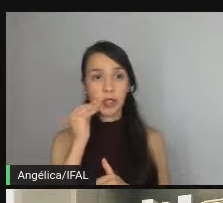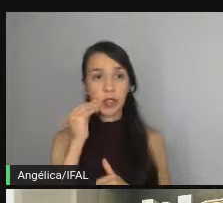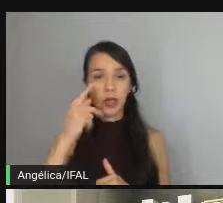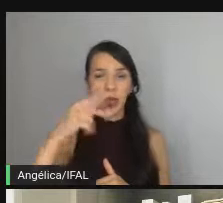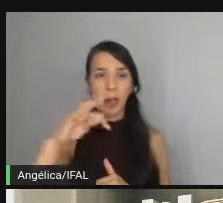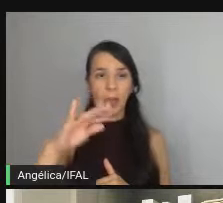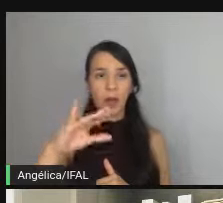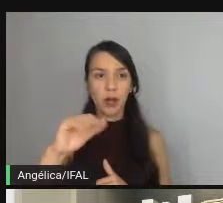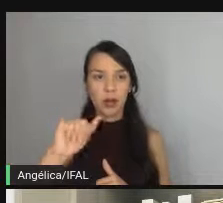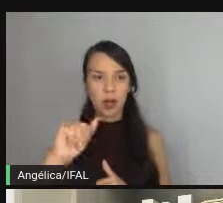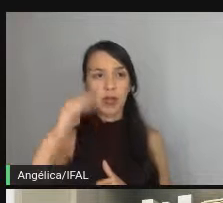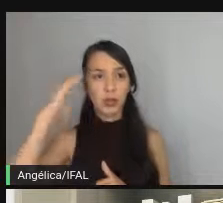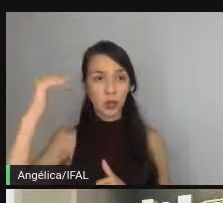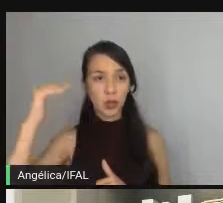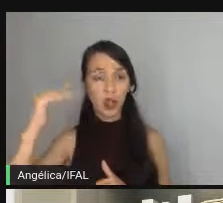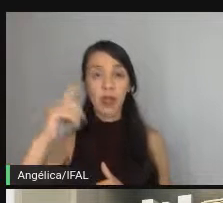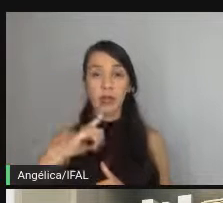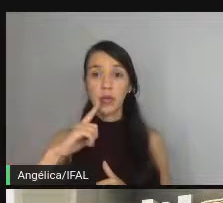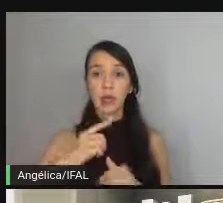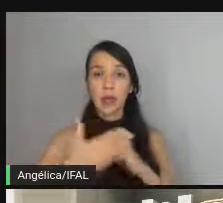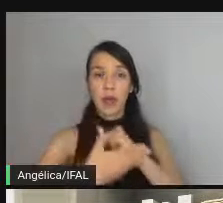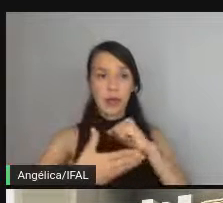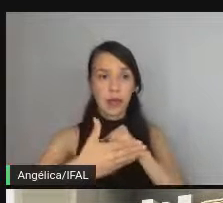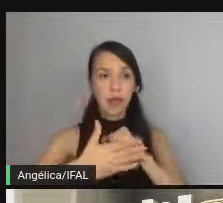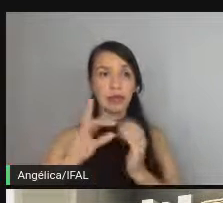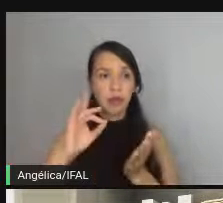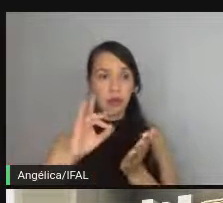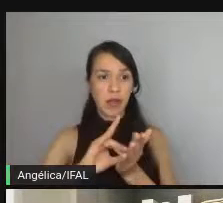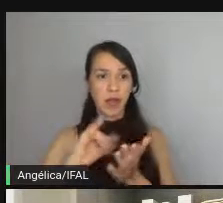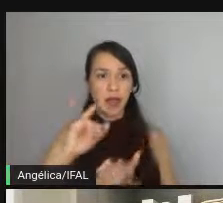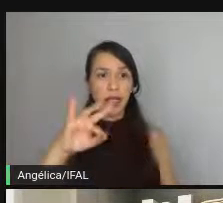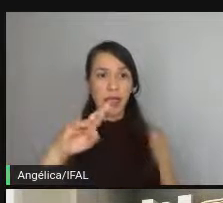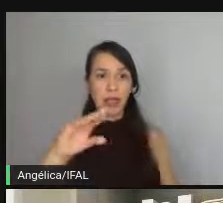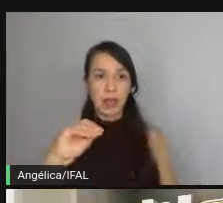de sucesso quando as bases são válidas e inteiros acabou